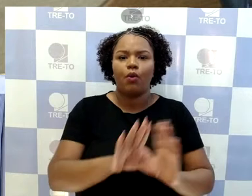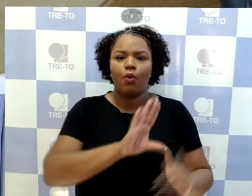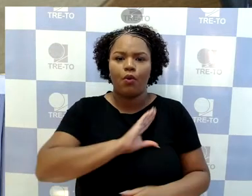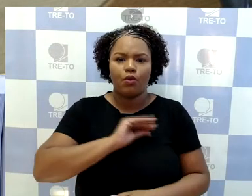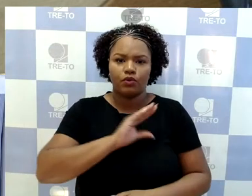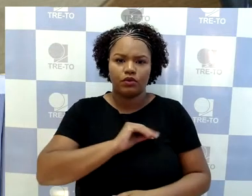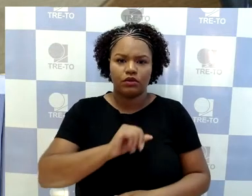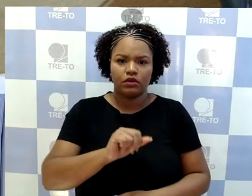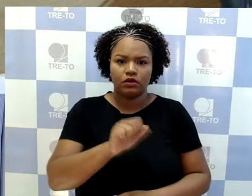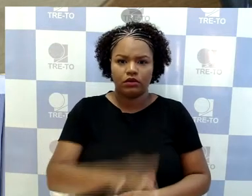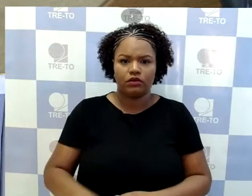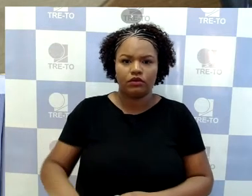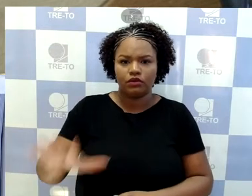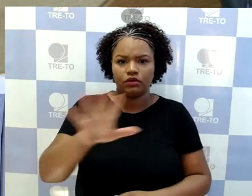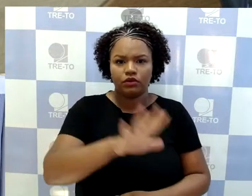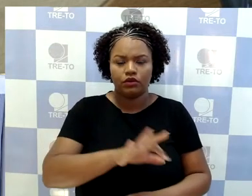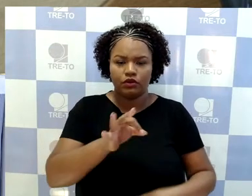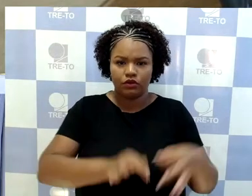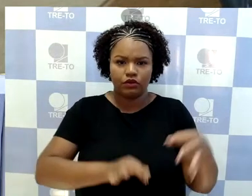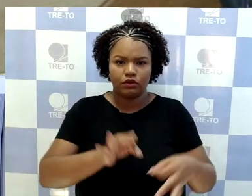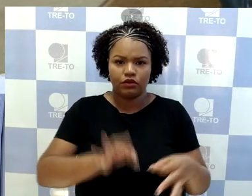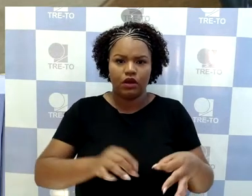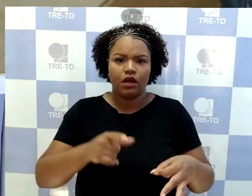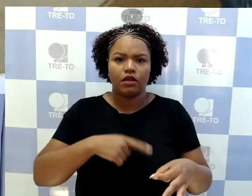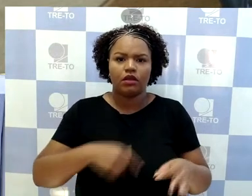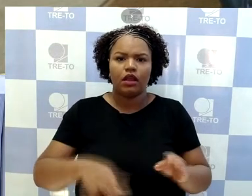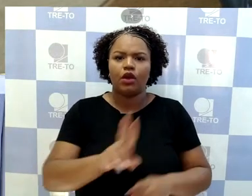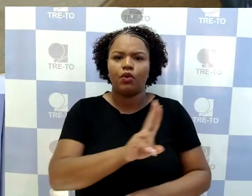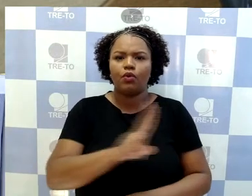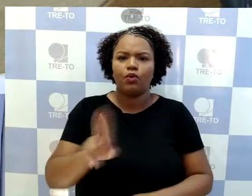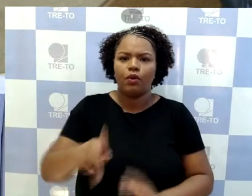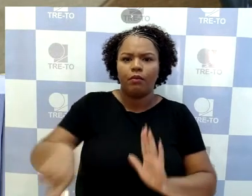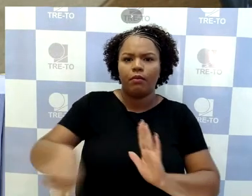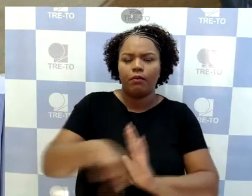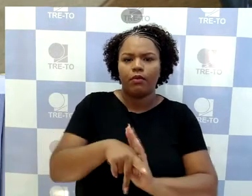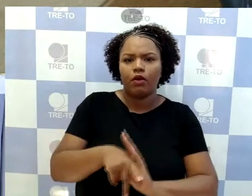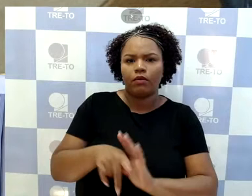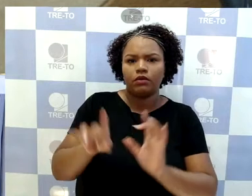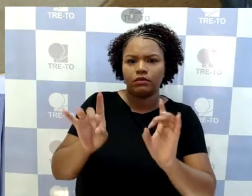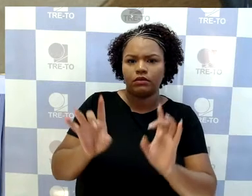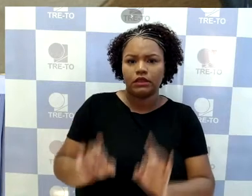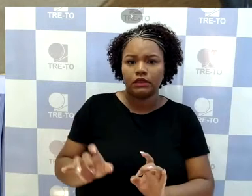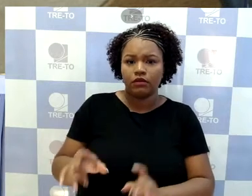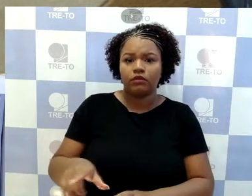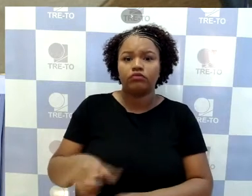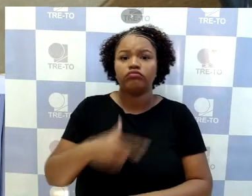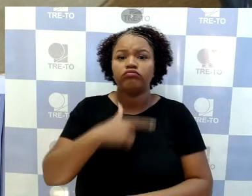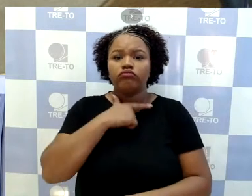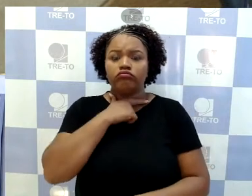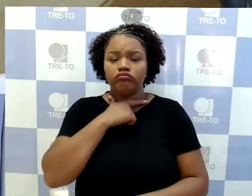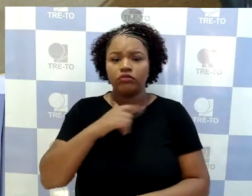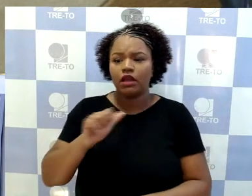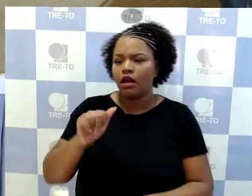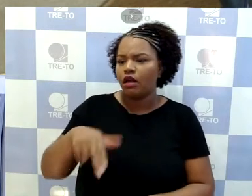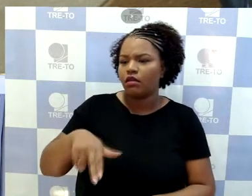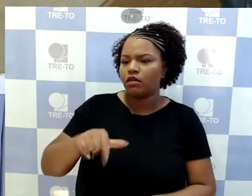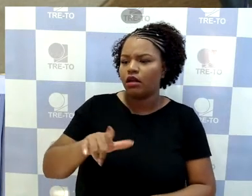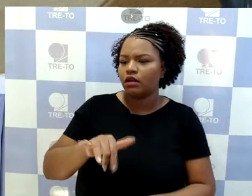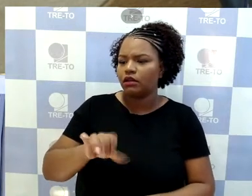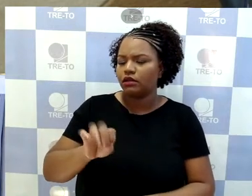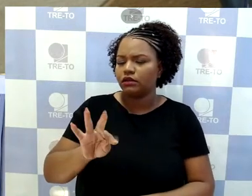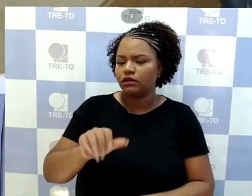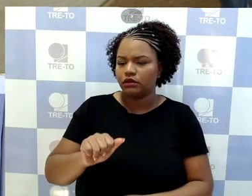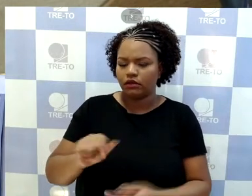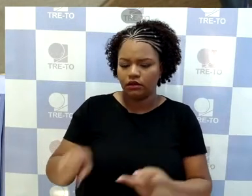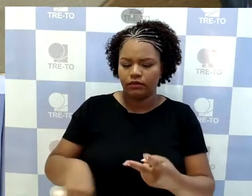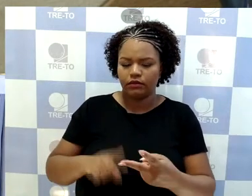resolução adota a nomenclatura própria para a especialidade dos cargos de analista e técnico, área